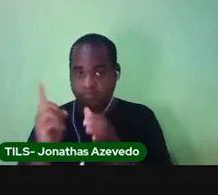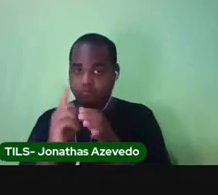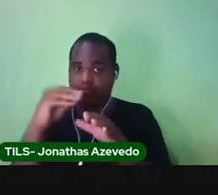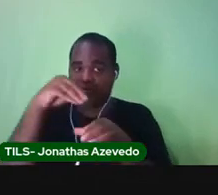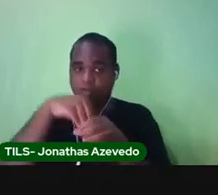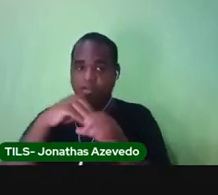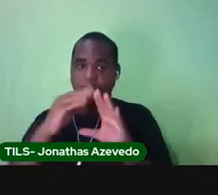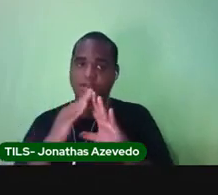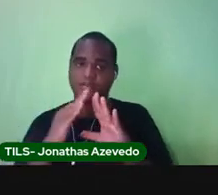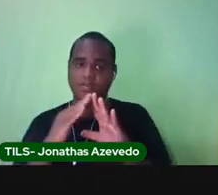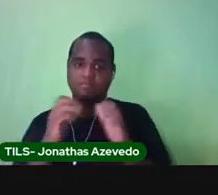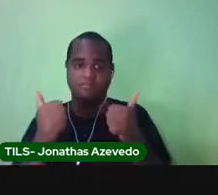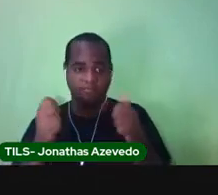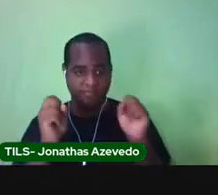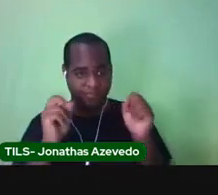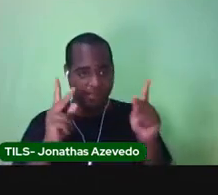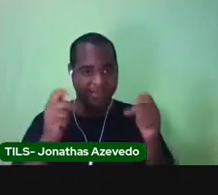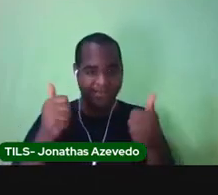você. Certo?